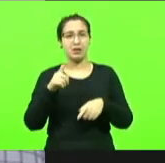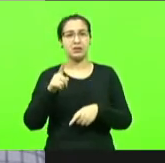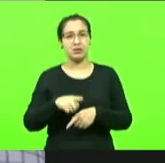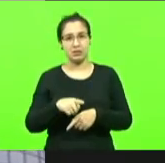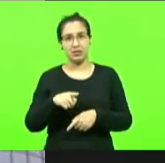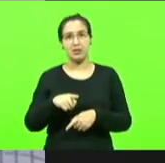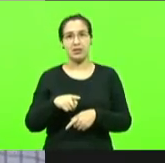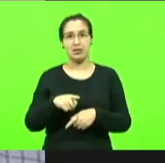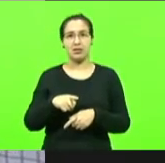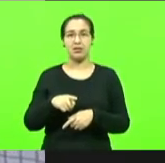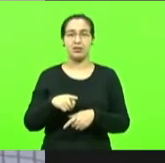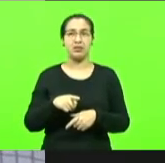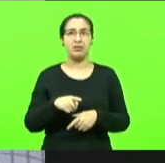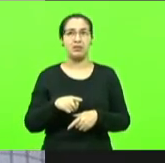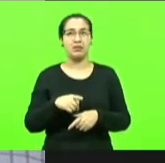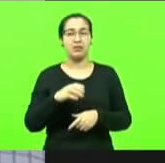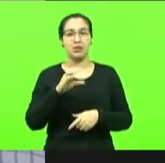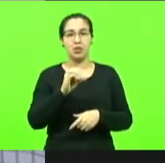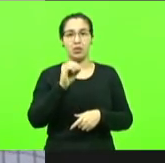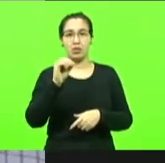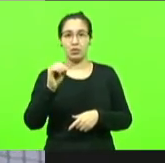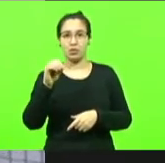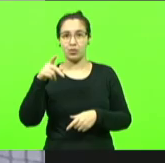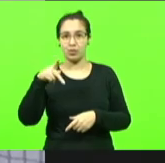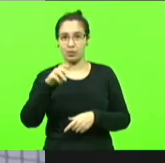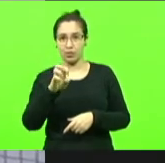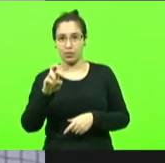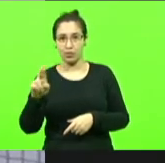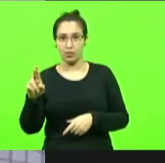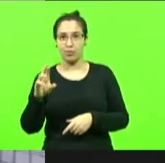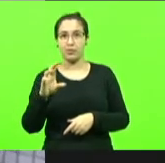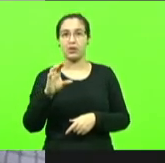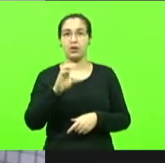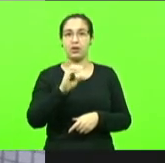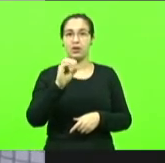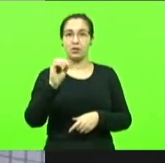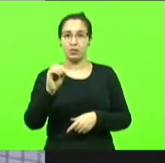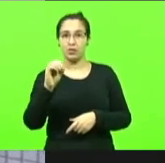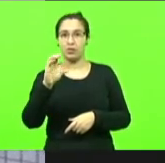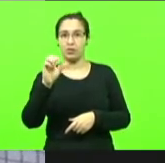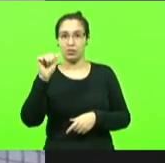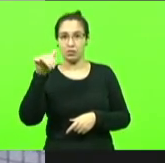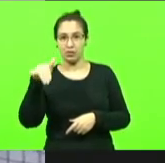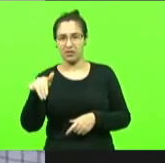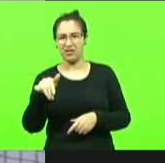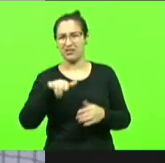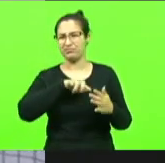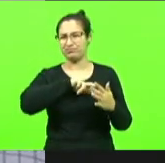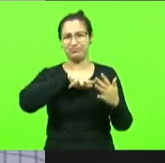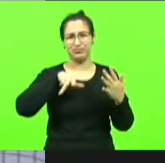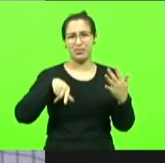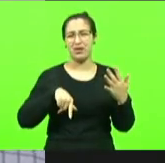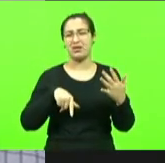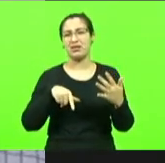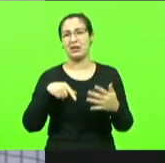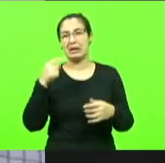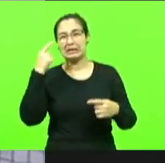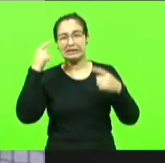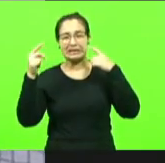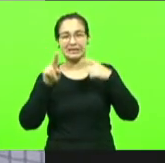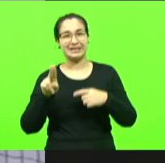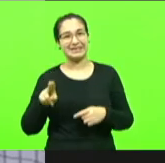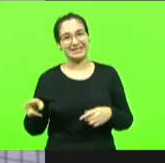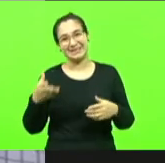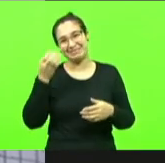a Copercampus a Cocam e tantas outras que não me vem o nome agora já não